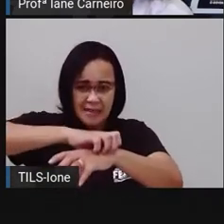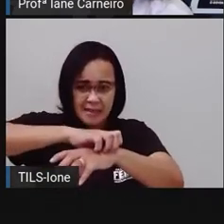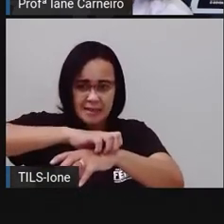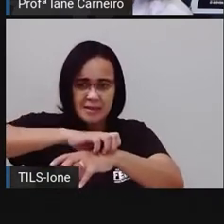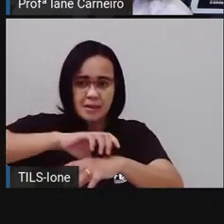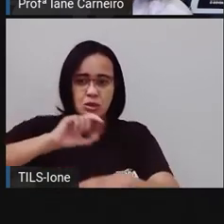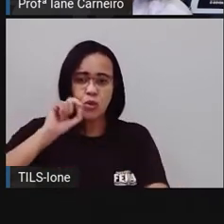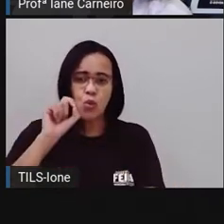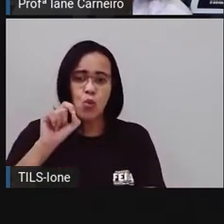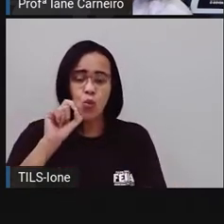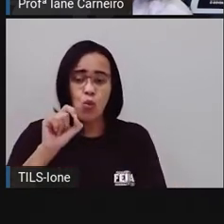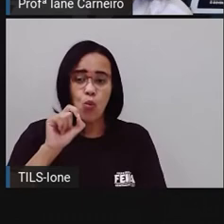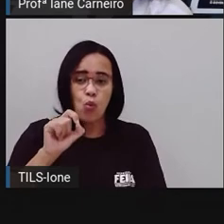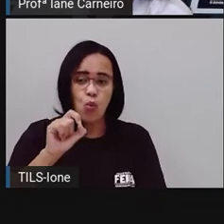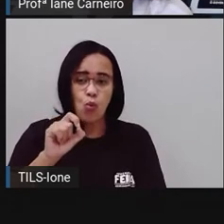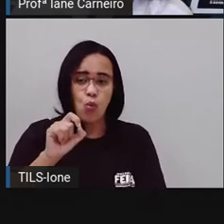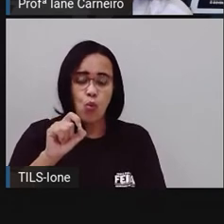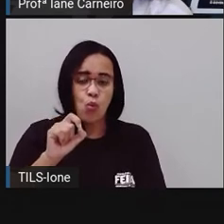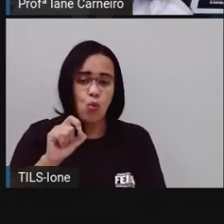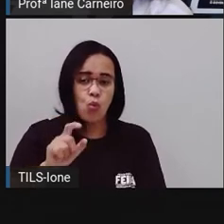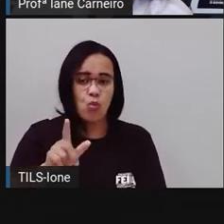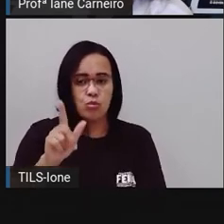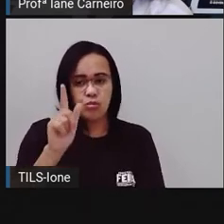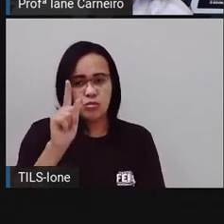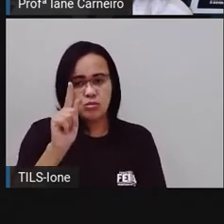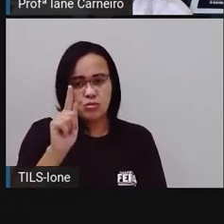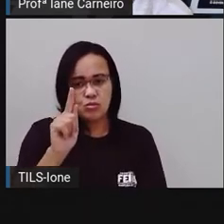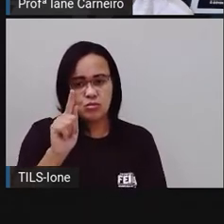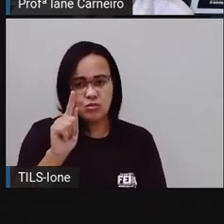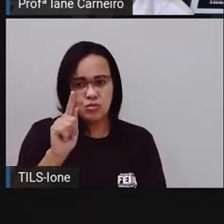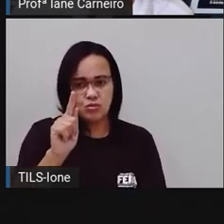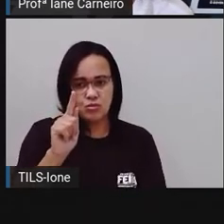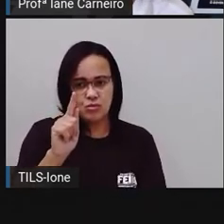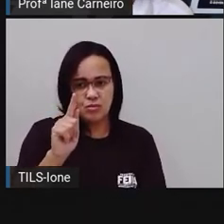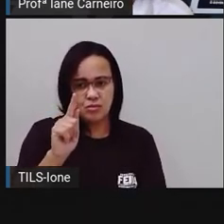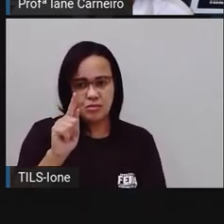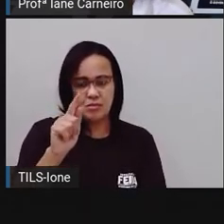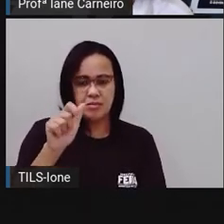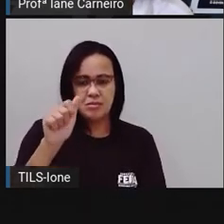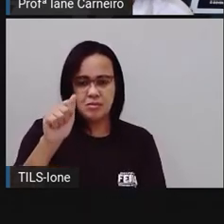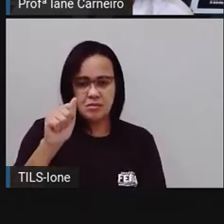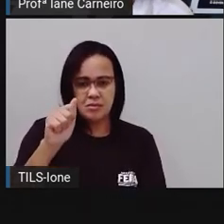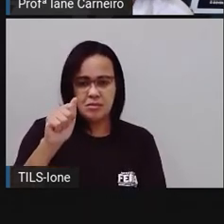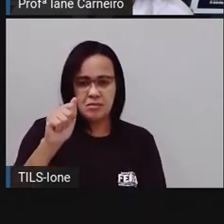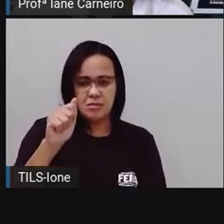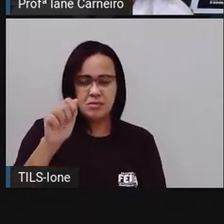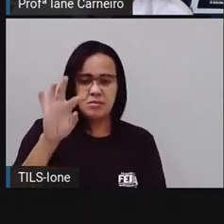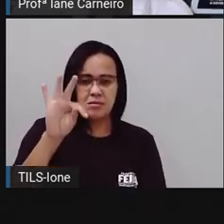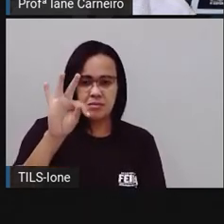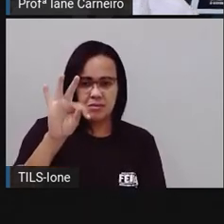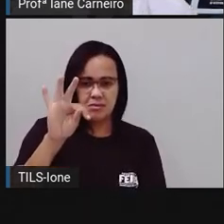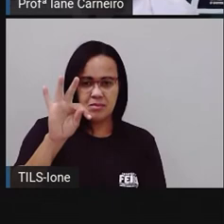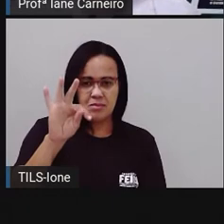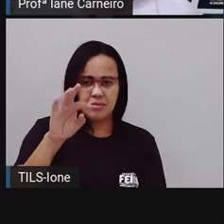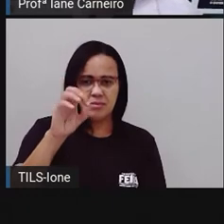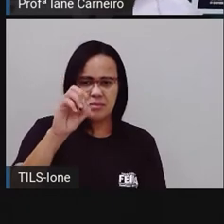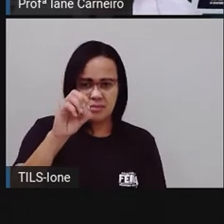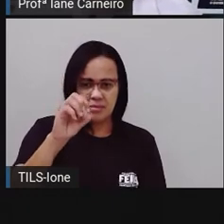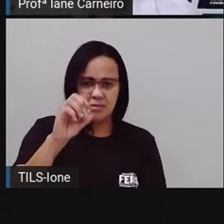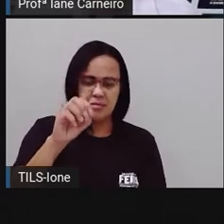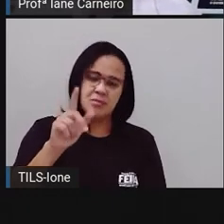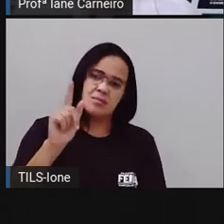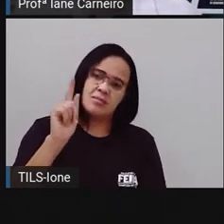O... Mordeu o quê? O gato. Vamos escrever a palavra